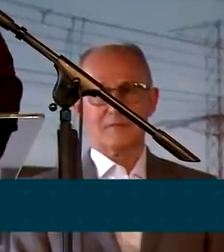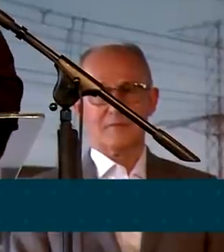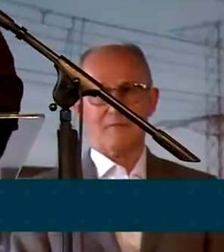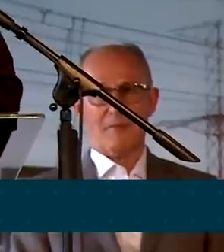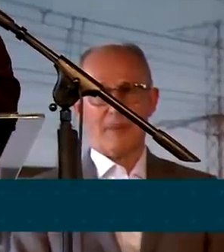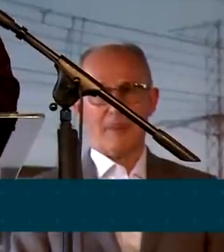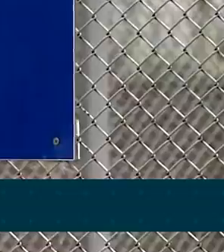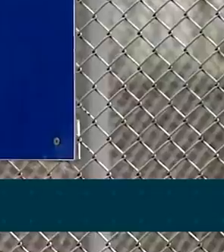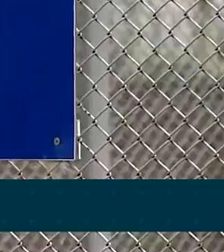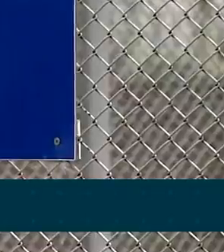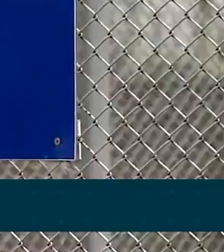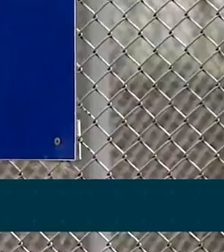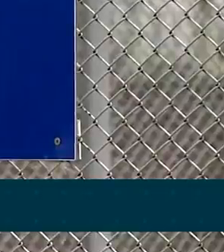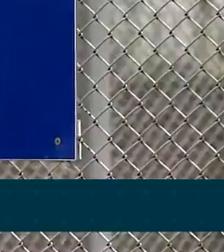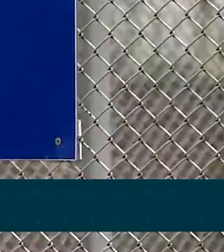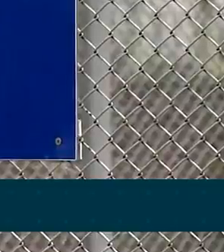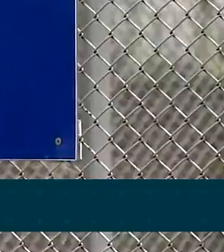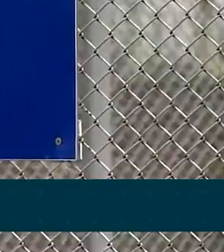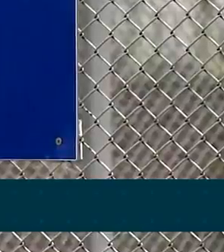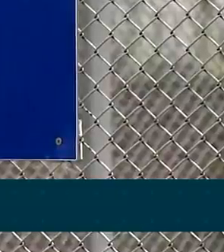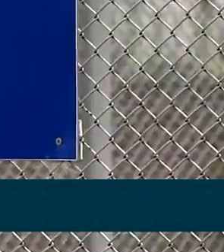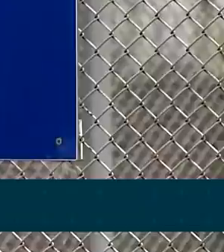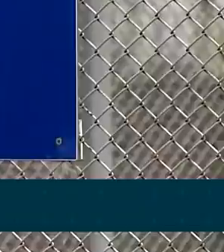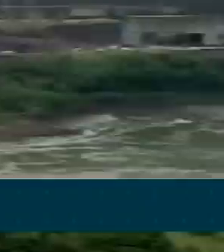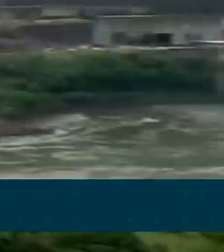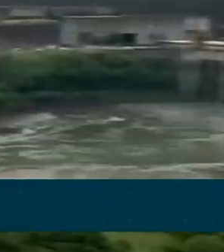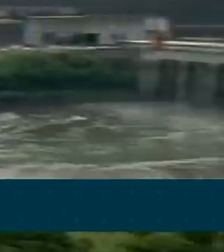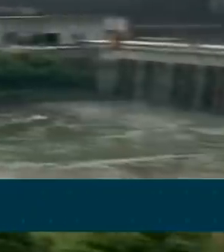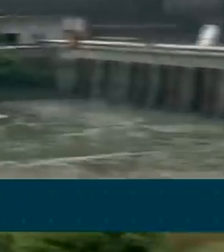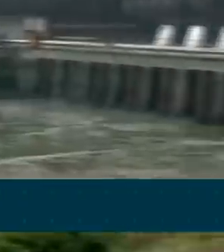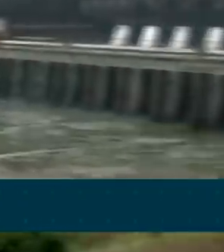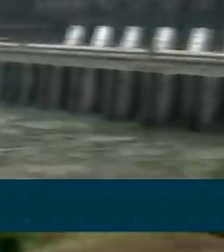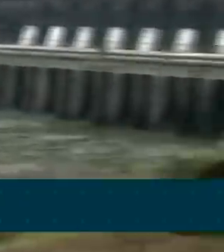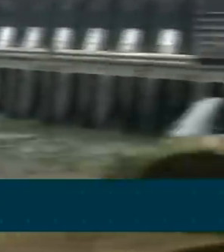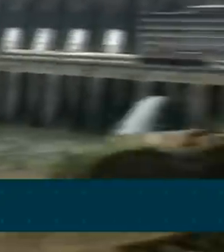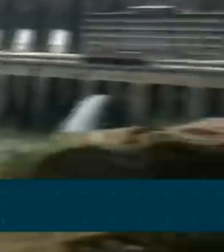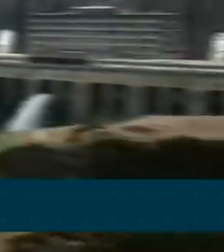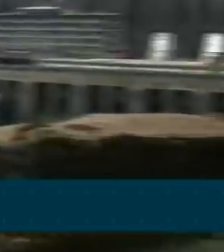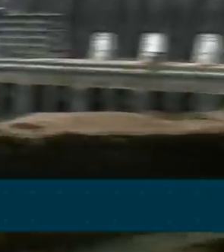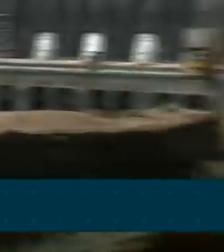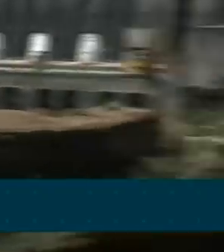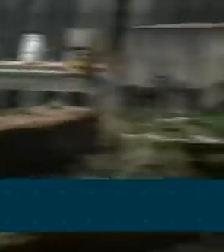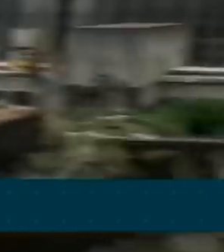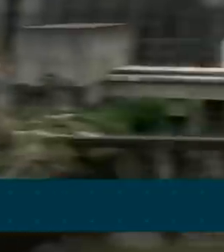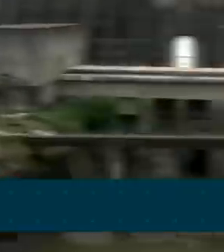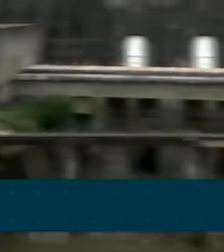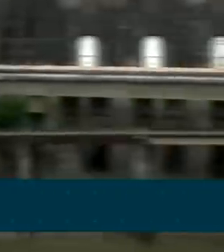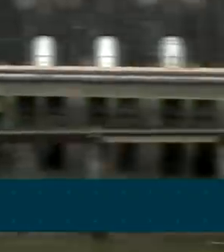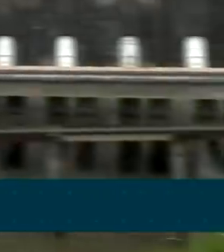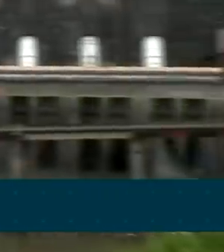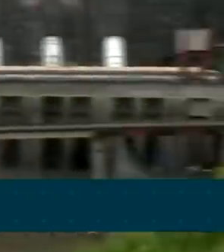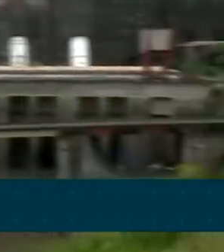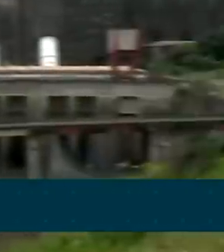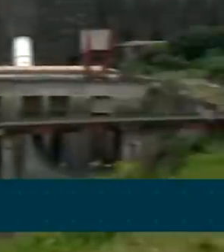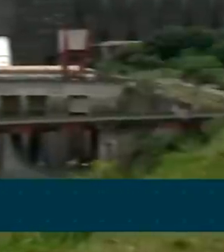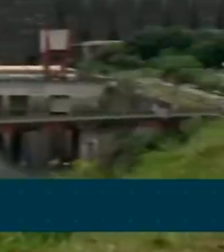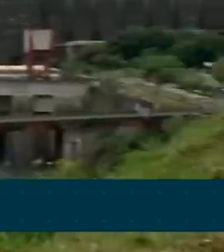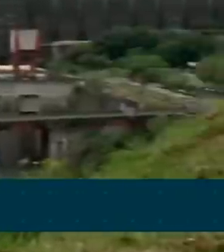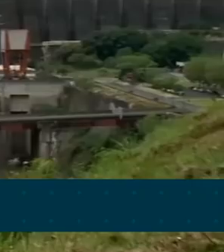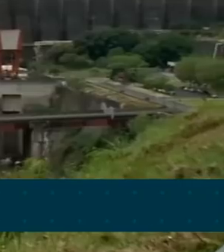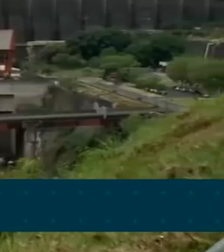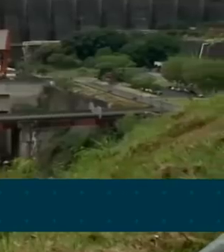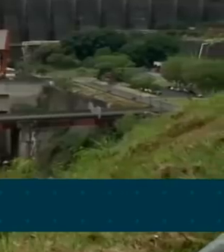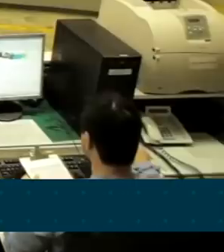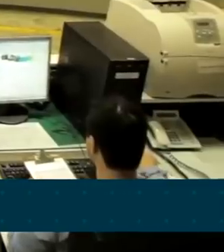visão de futuro. A subestação em Foz do Iguaçu opera desde 1984. E os equipamentos